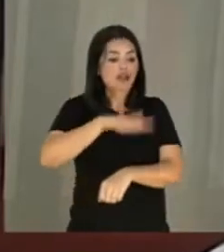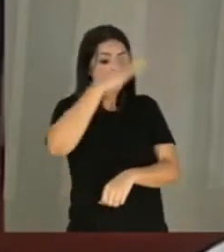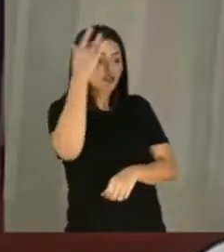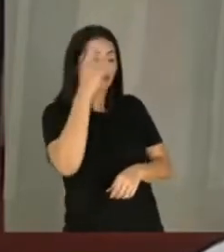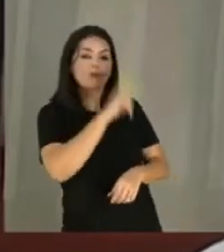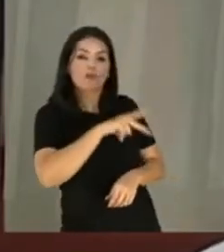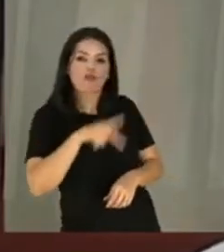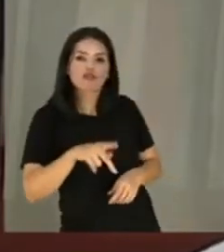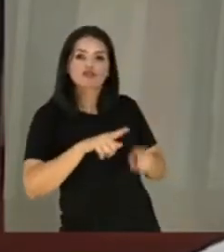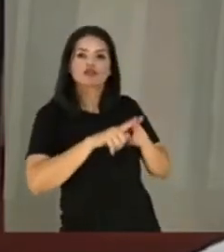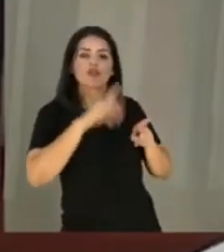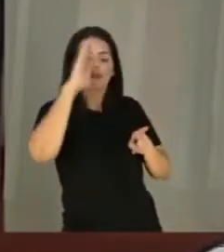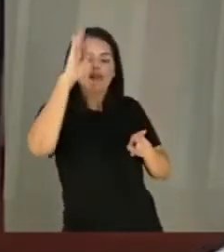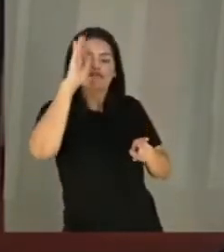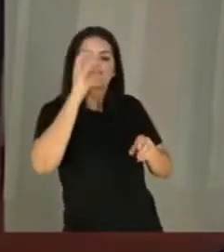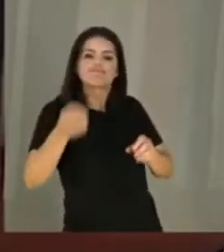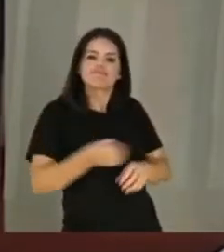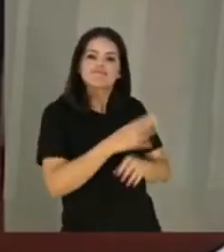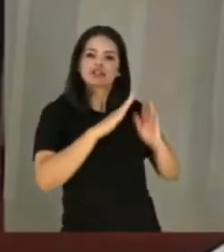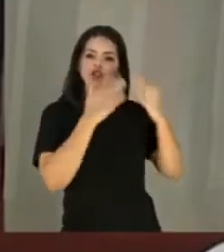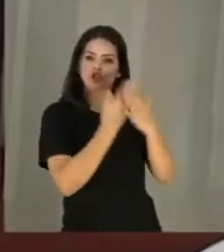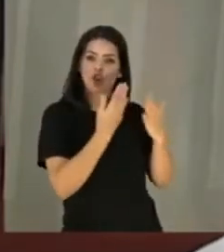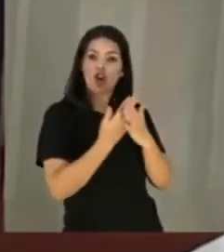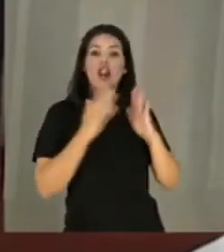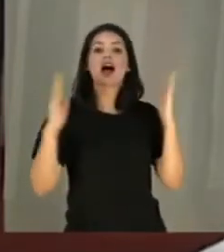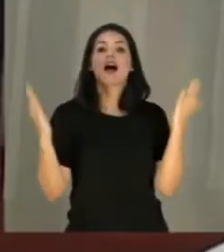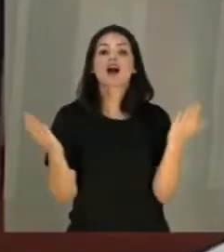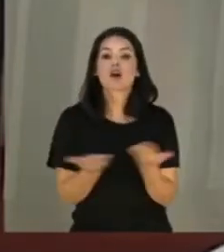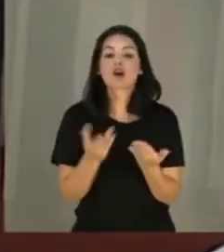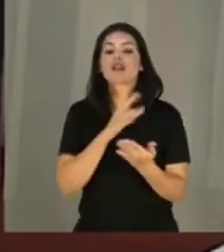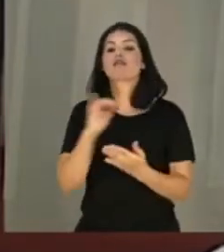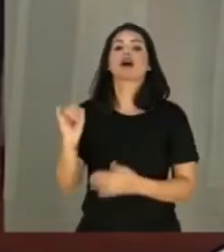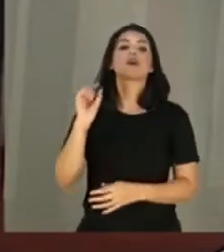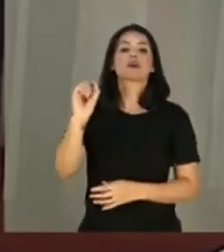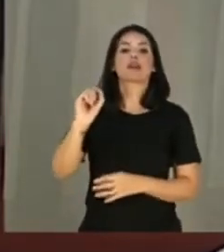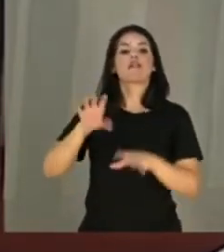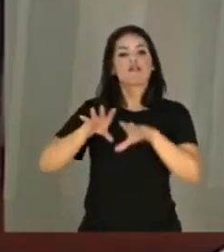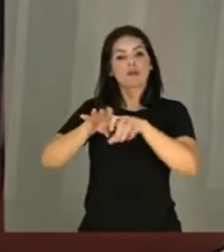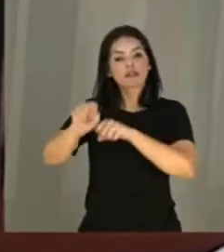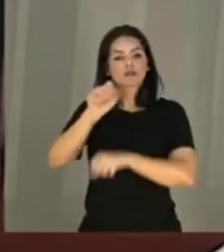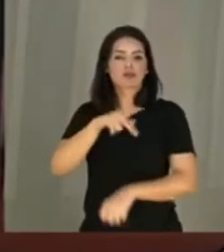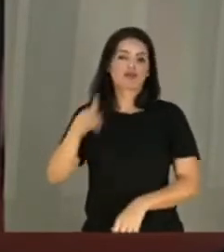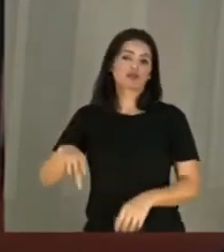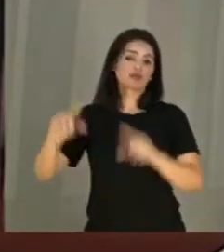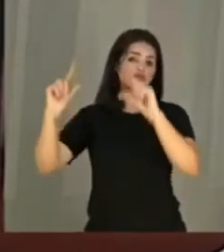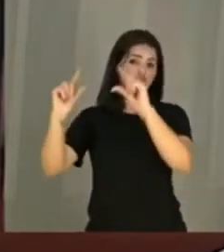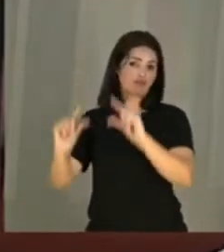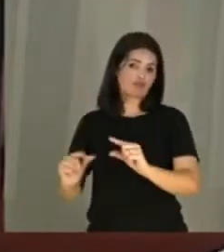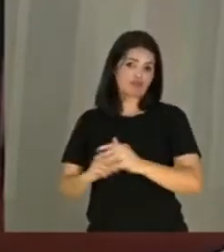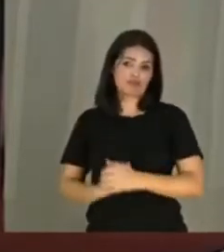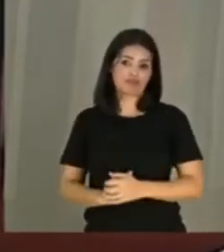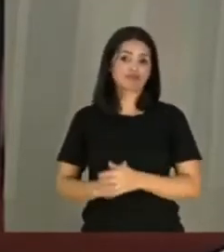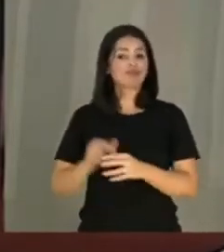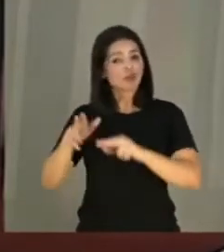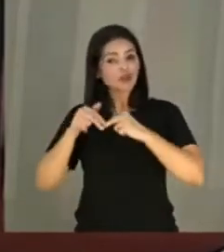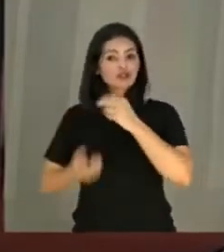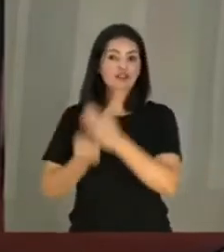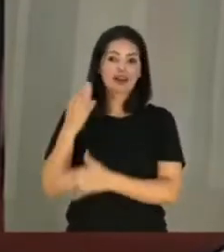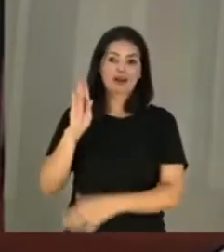para a inovação nas escolas, passaram a ter reduzido a formação de professores à implementação da BNCC.